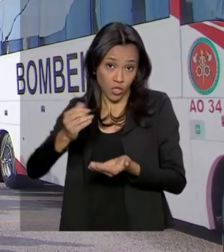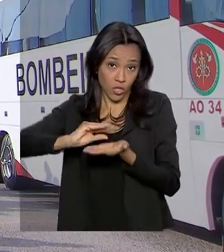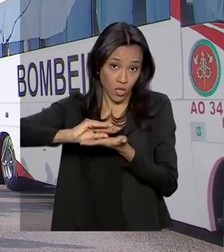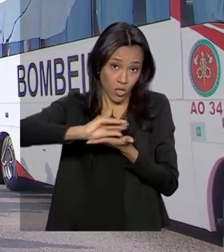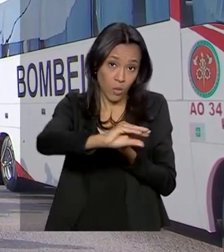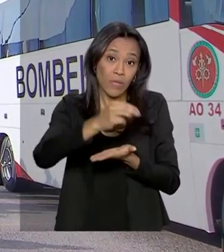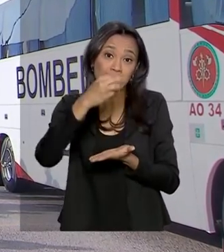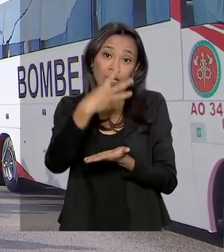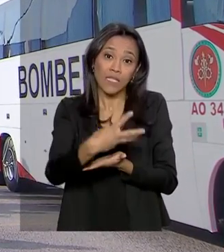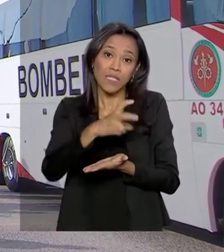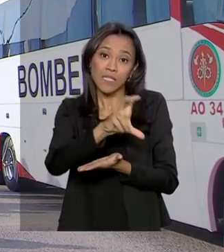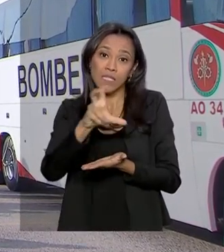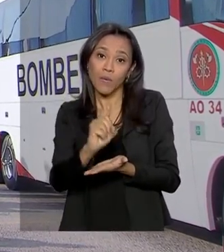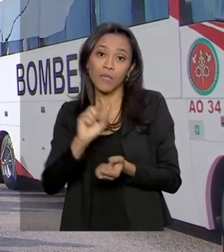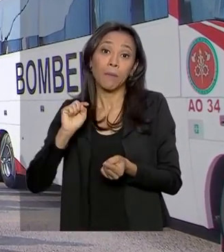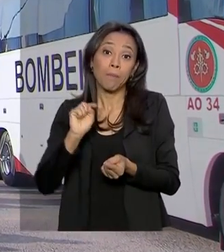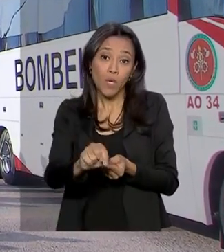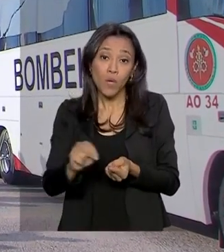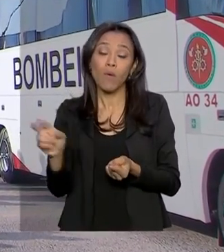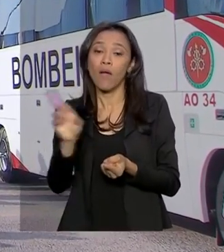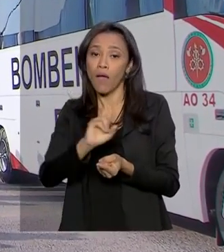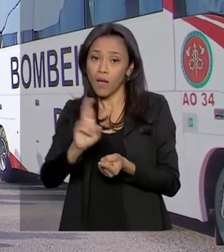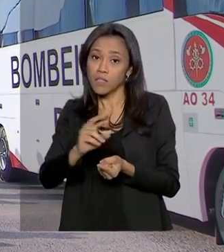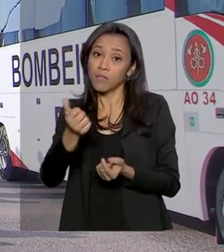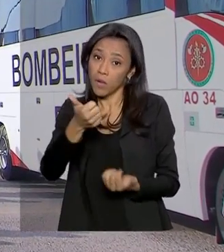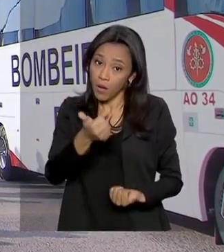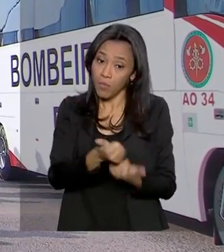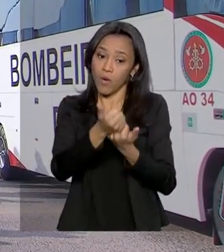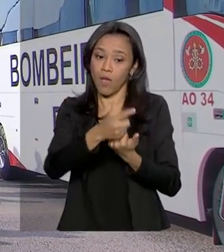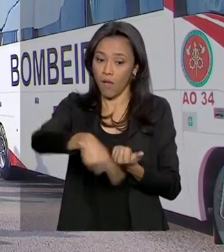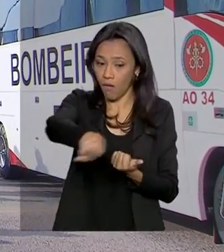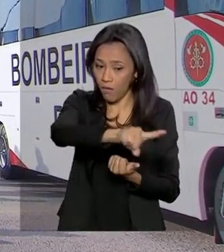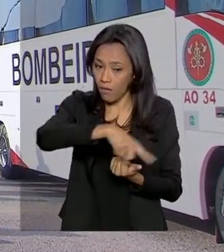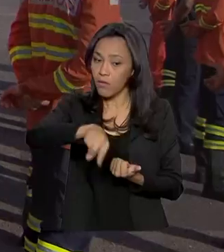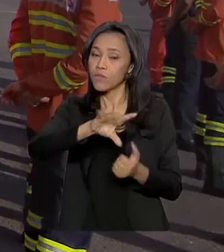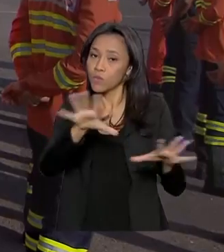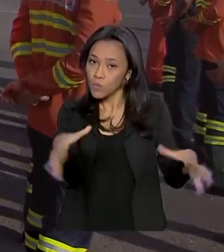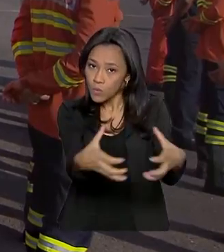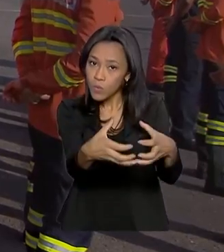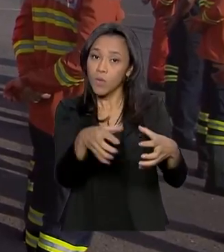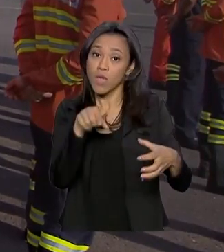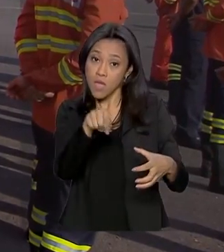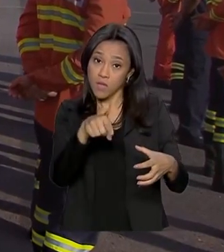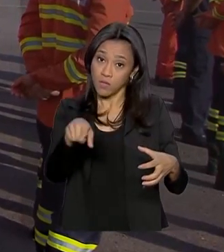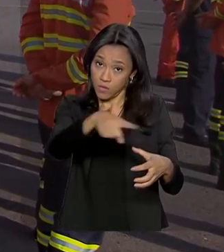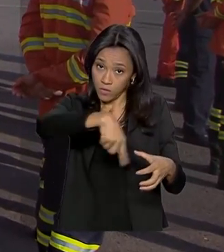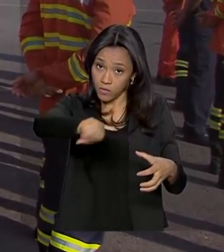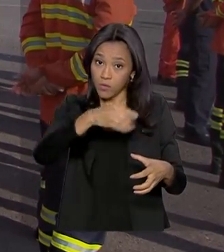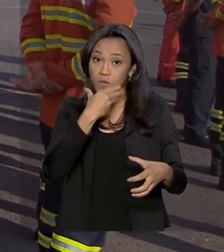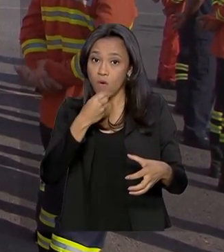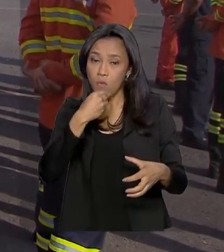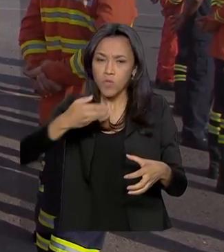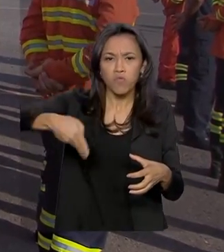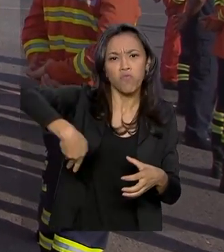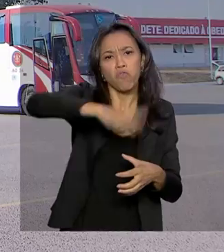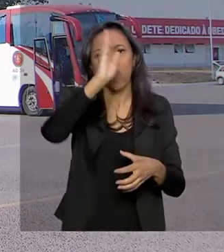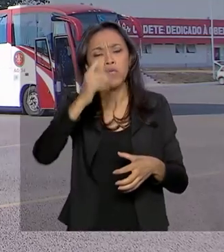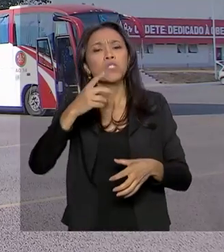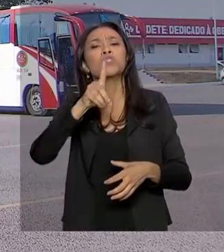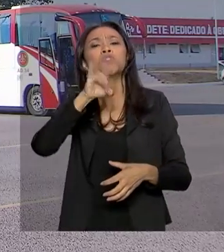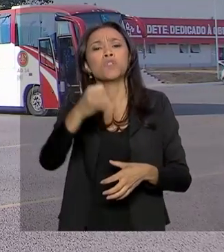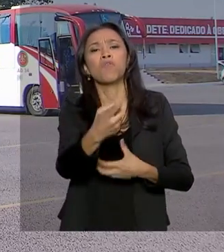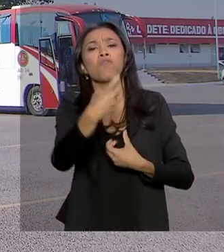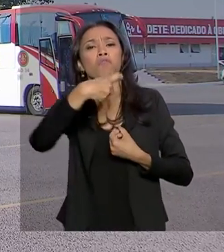mil reais para bancar os custos dessa operação. Esses homens que foram enviados lá para o Mato Grosso do Sul não tem data para voltar.